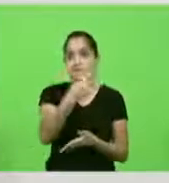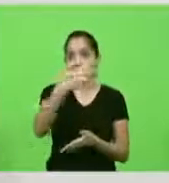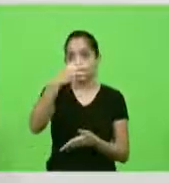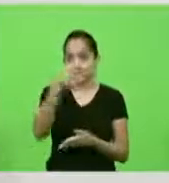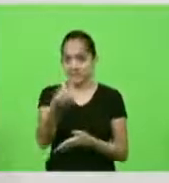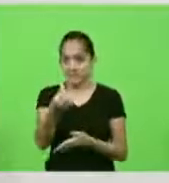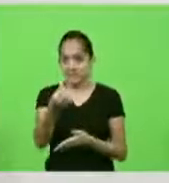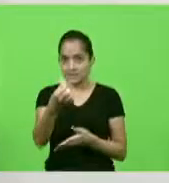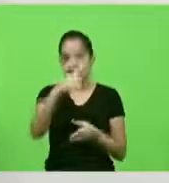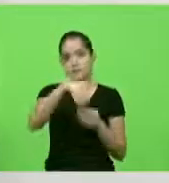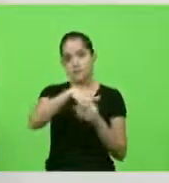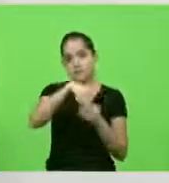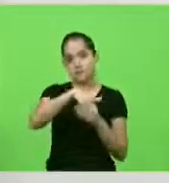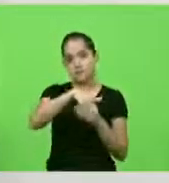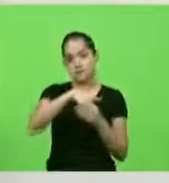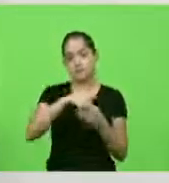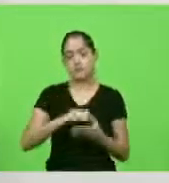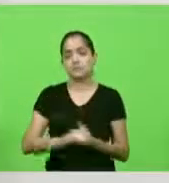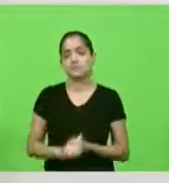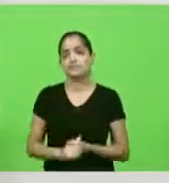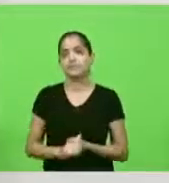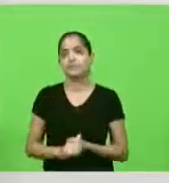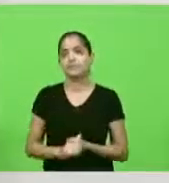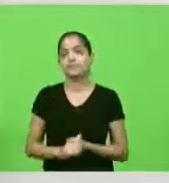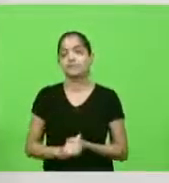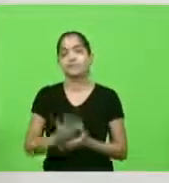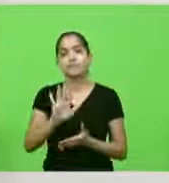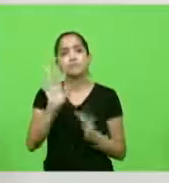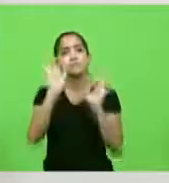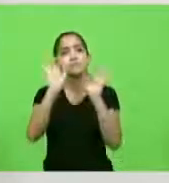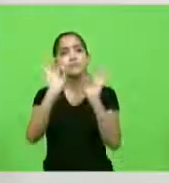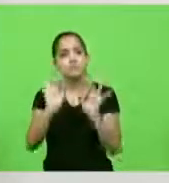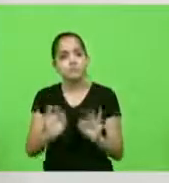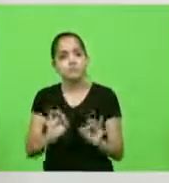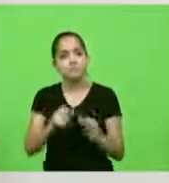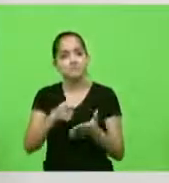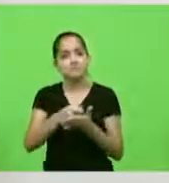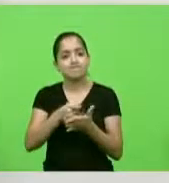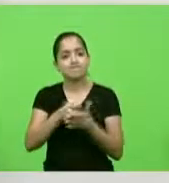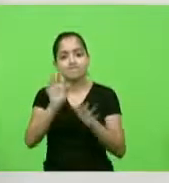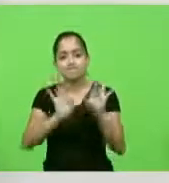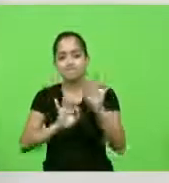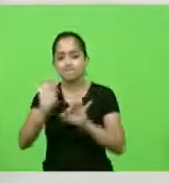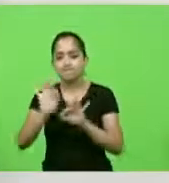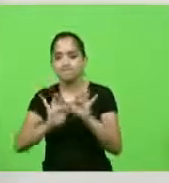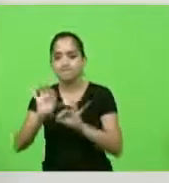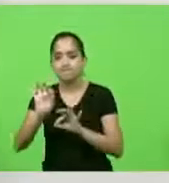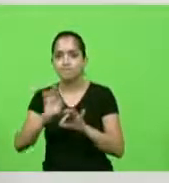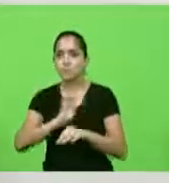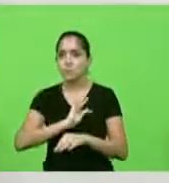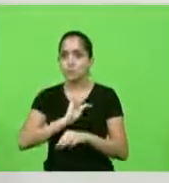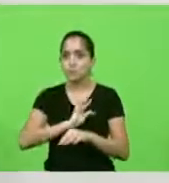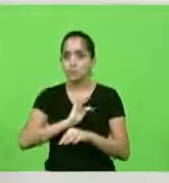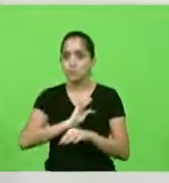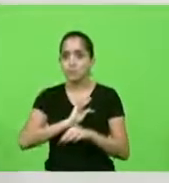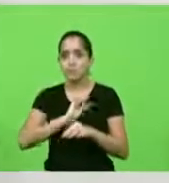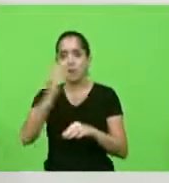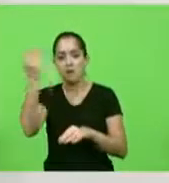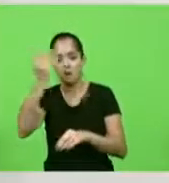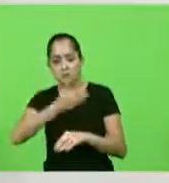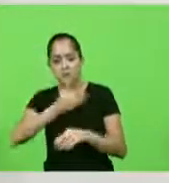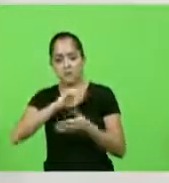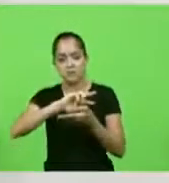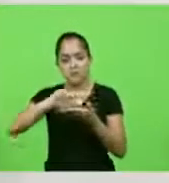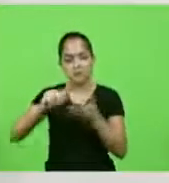dos 40 votos tenho certeza que o rigor técnico e o fato de ter me atido as provas e aos